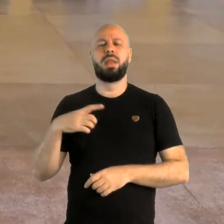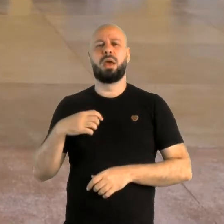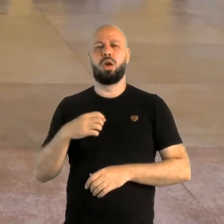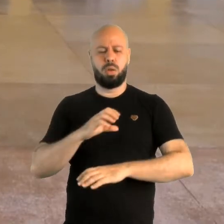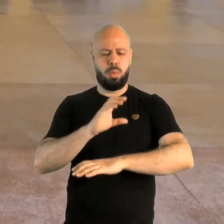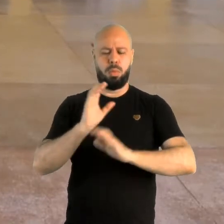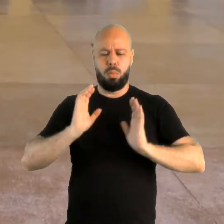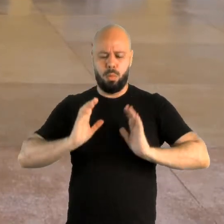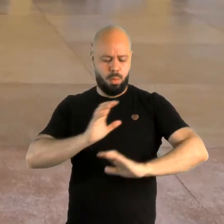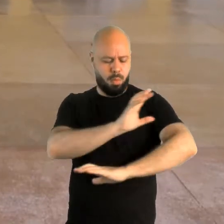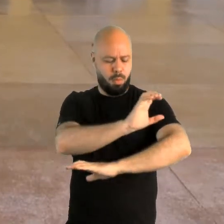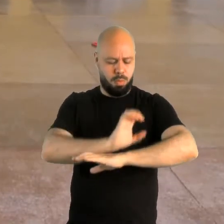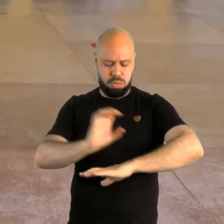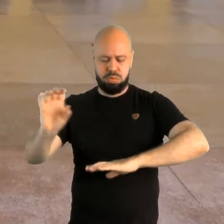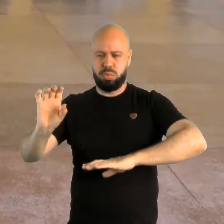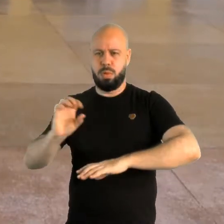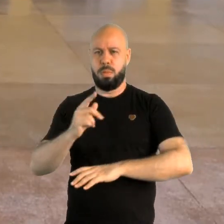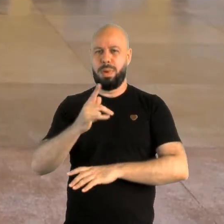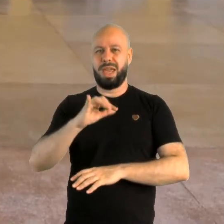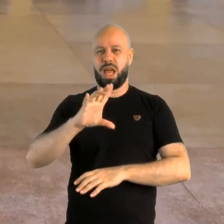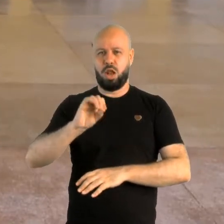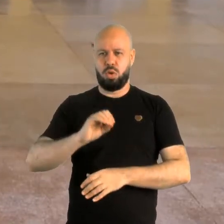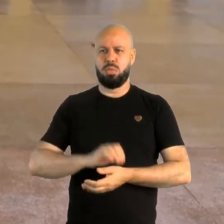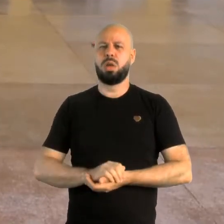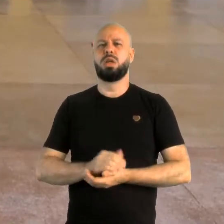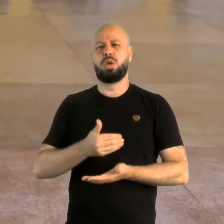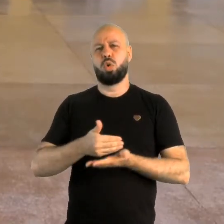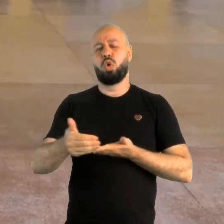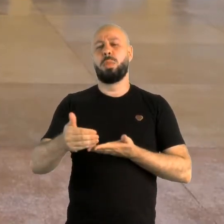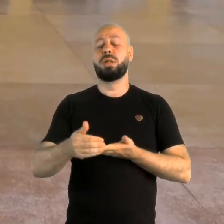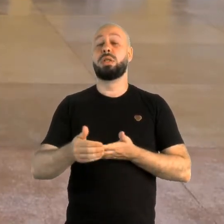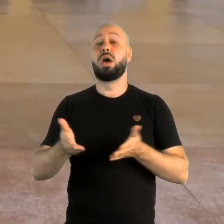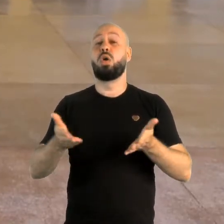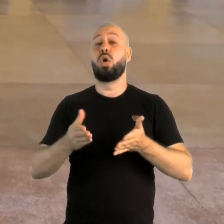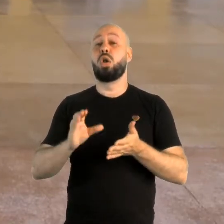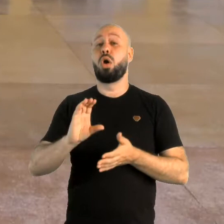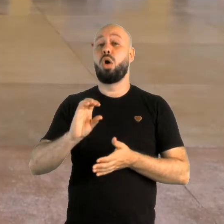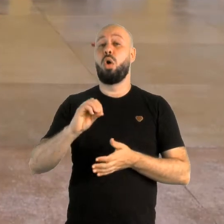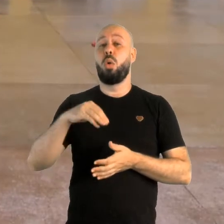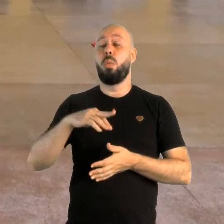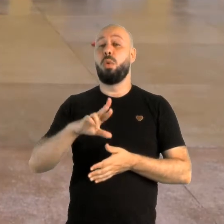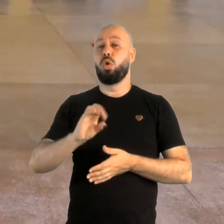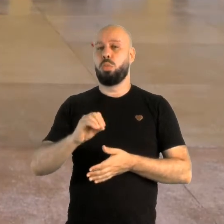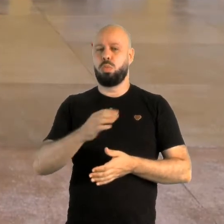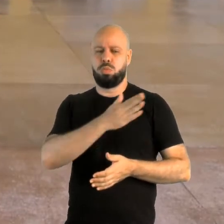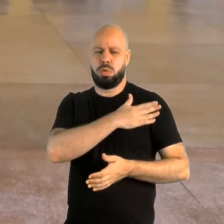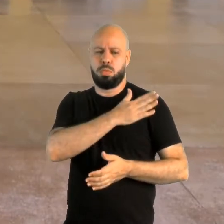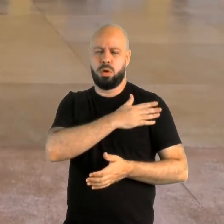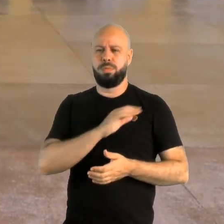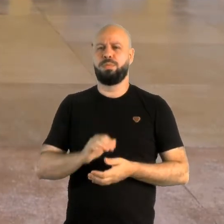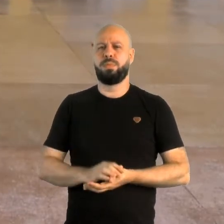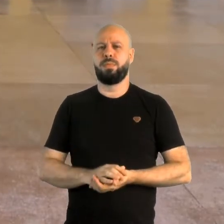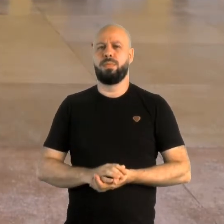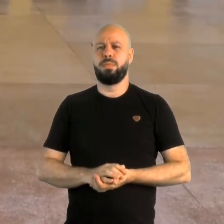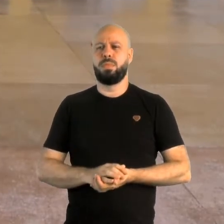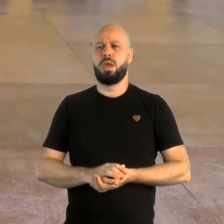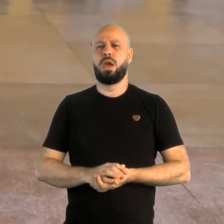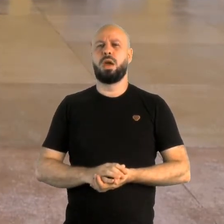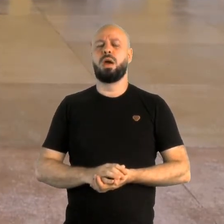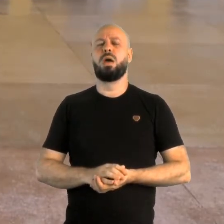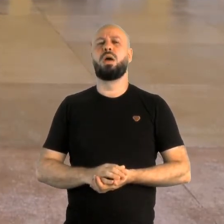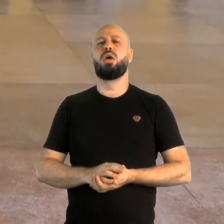agora eu vou estar dando início ao passe ombro. O passe ombro, ele é chamado